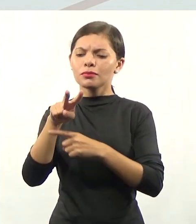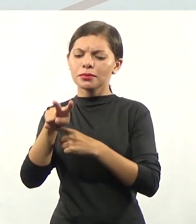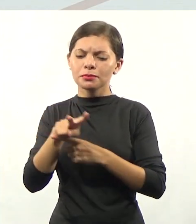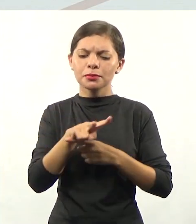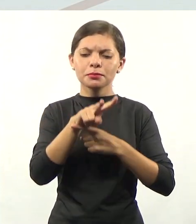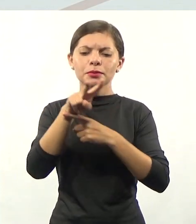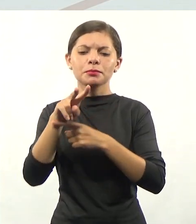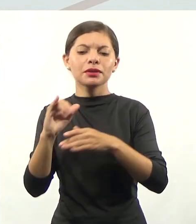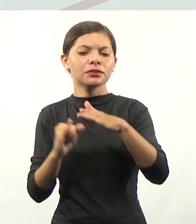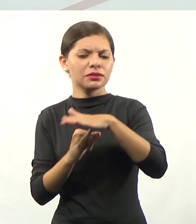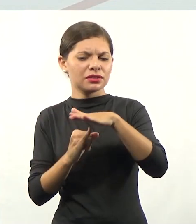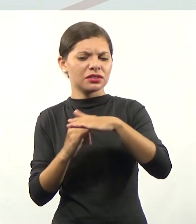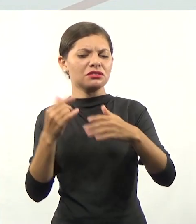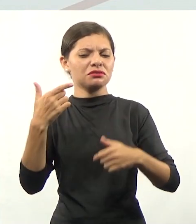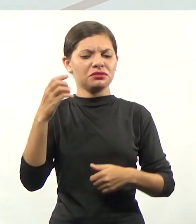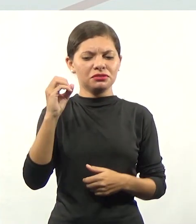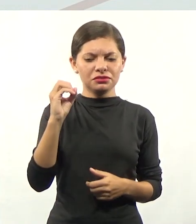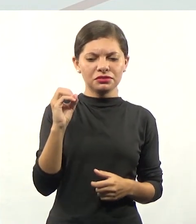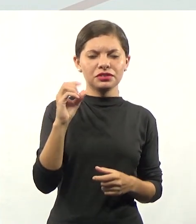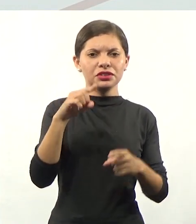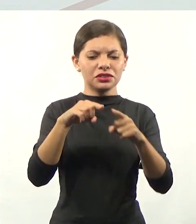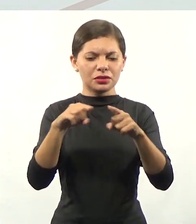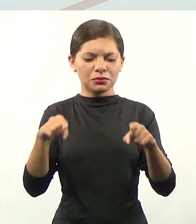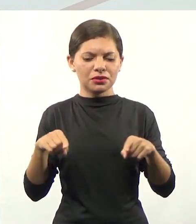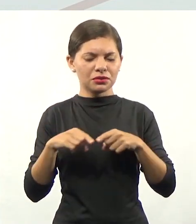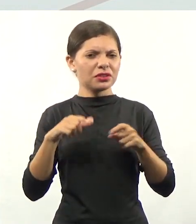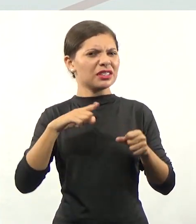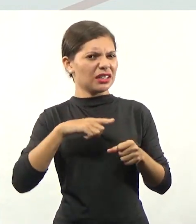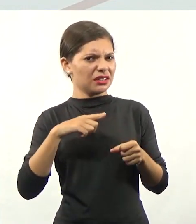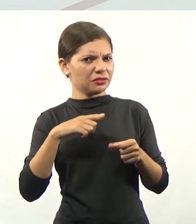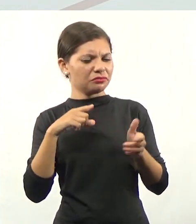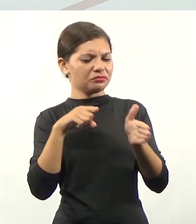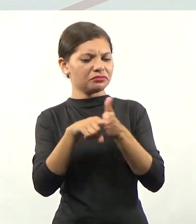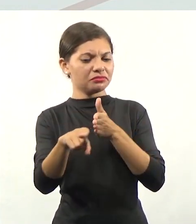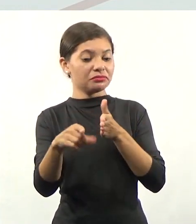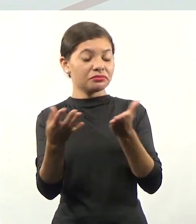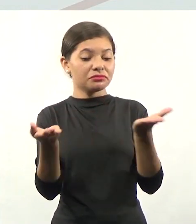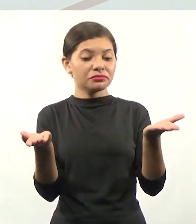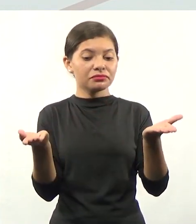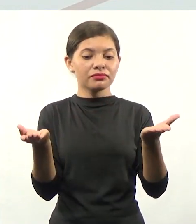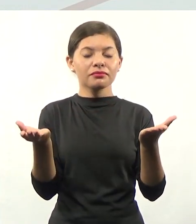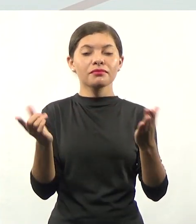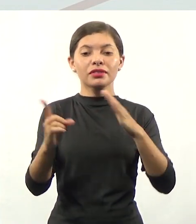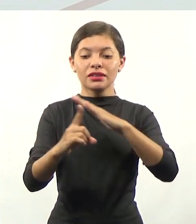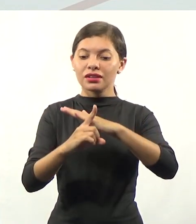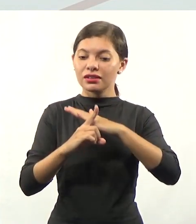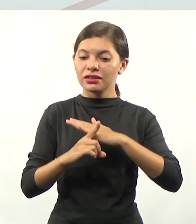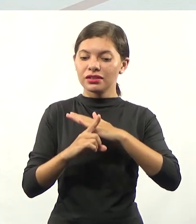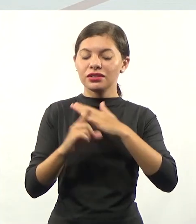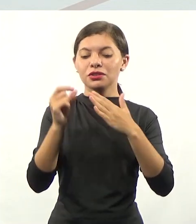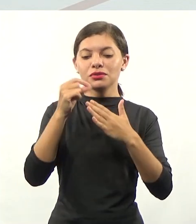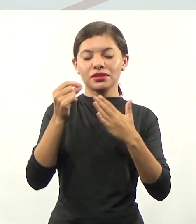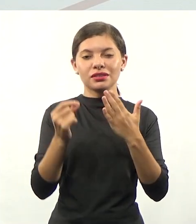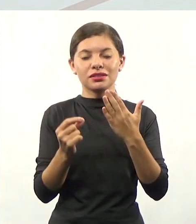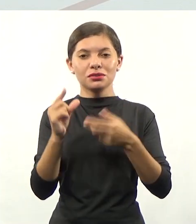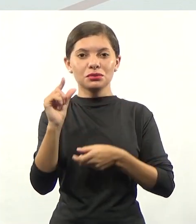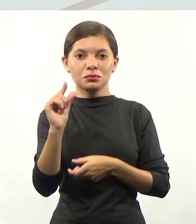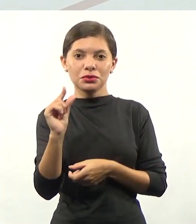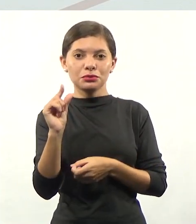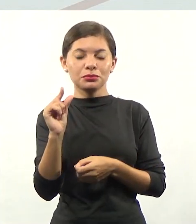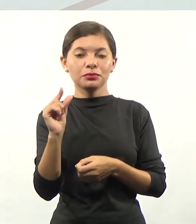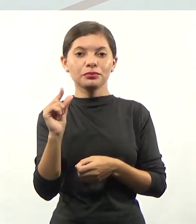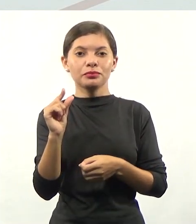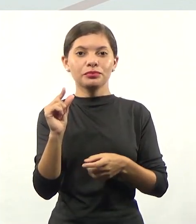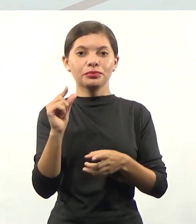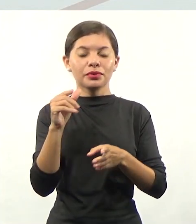instituição tem esses 20 laboratórios, se esses laboratórios atendem aos requisitos mínimos. Para isso, Ministério da Educação